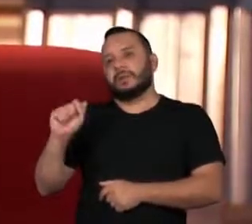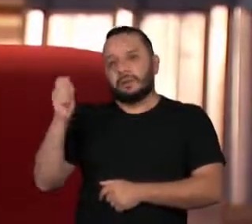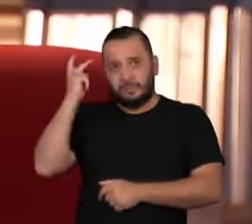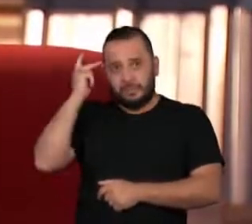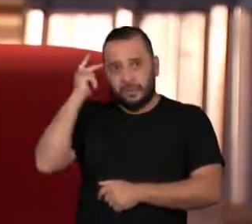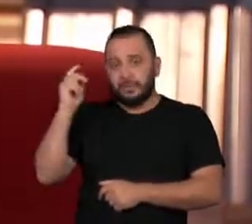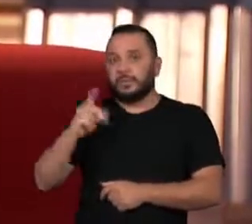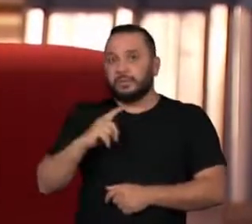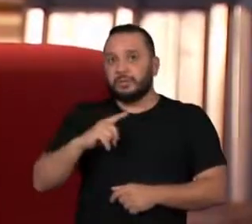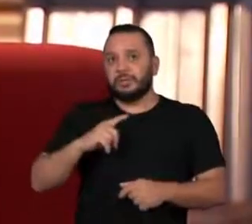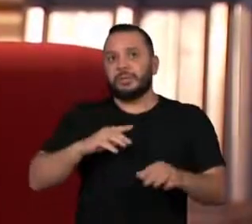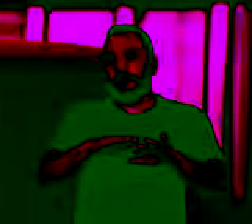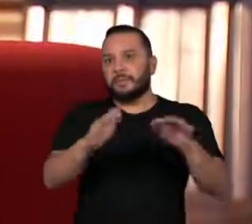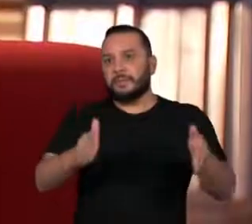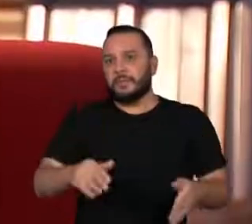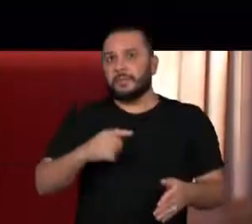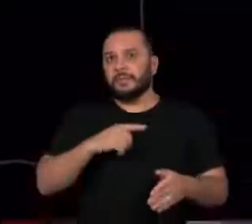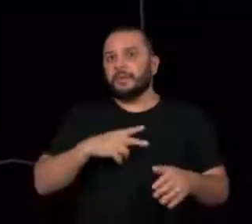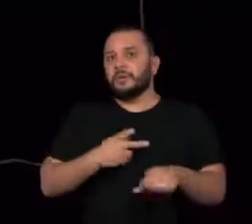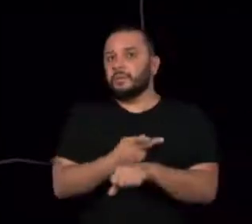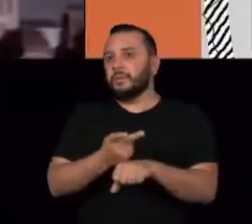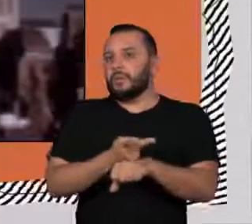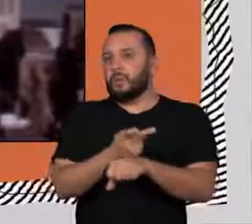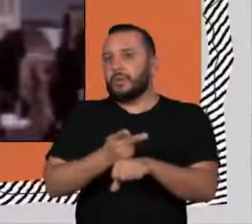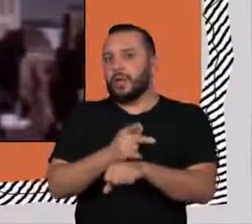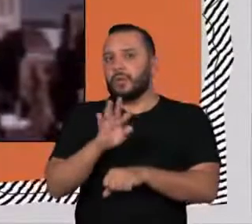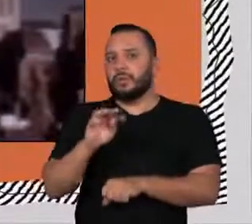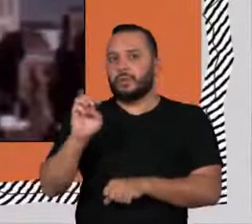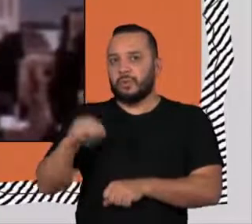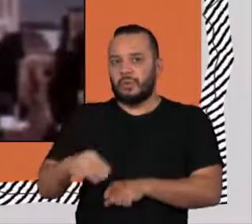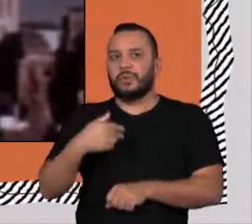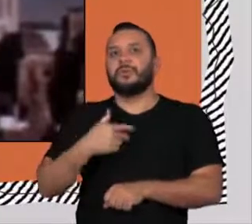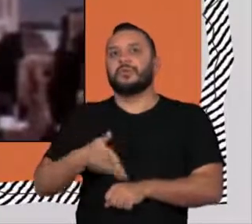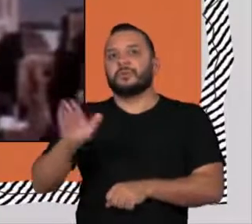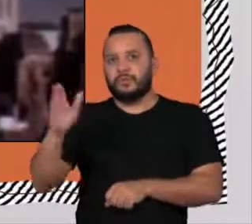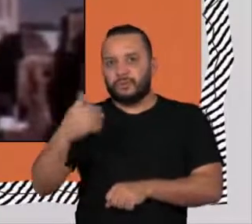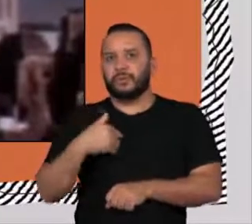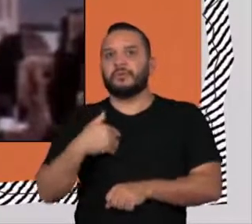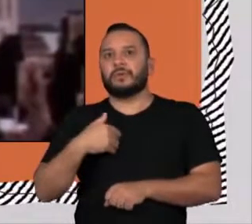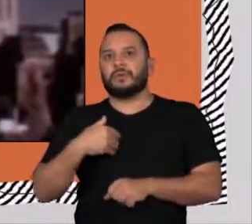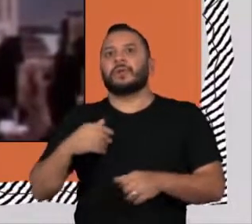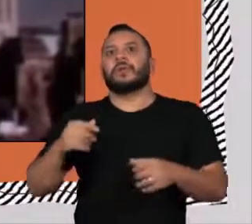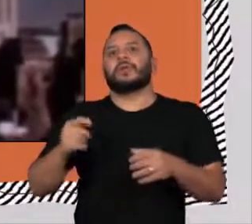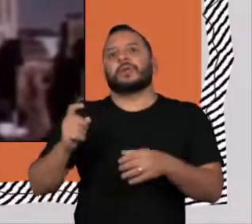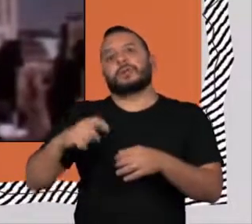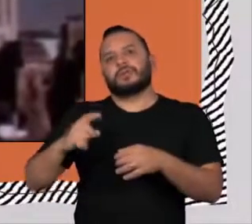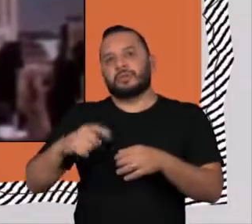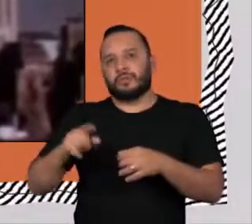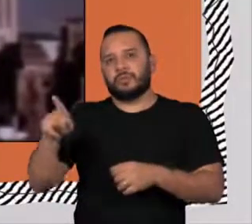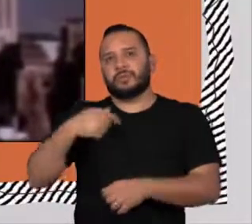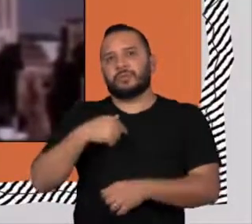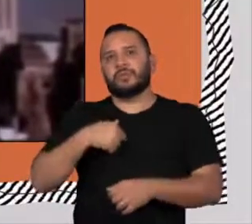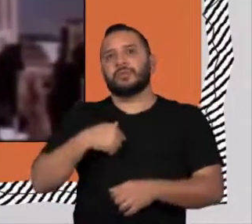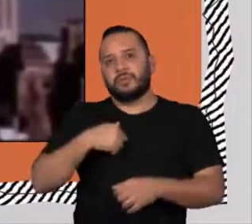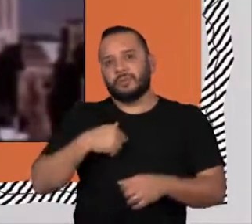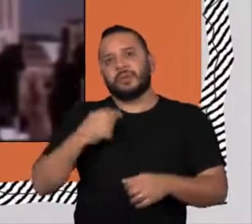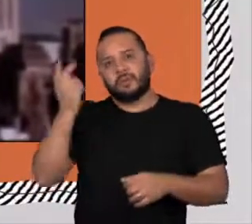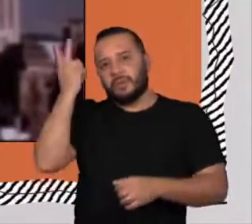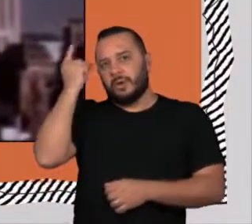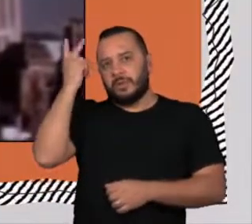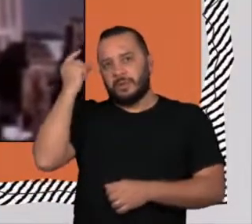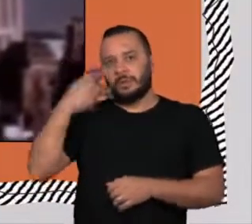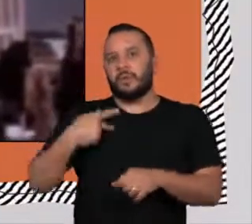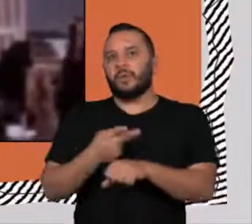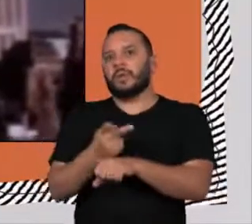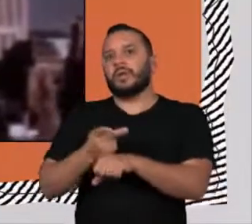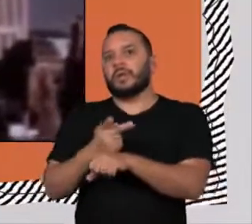uma anotação, no Brasil, procurar Tom Zé. I went to a record store in Rio, and naturally enough, I was looking for